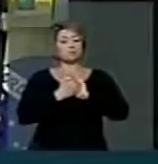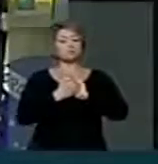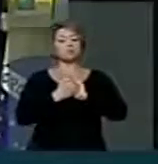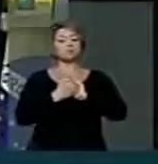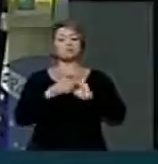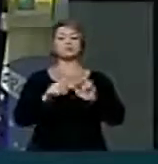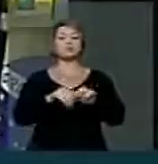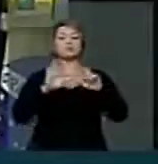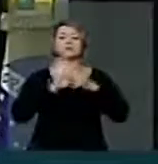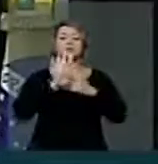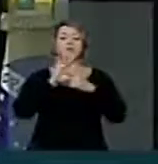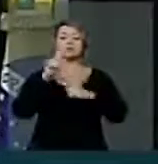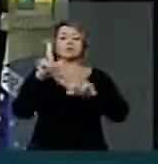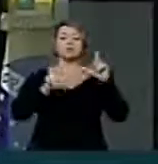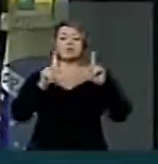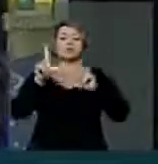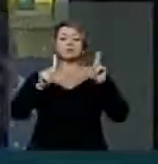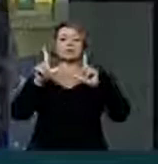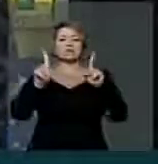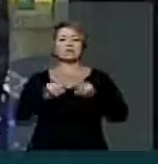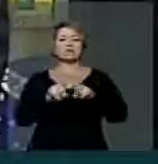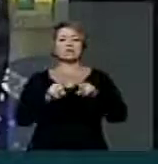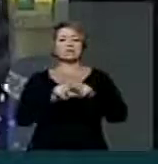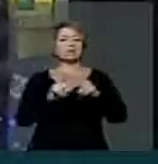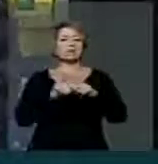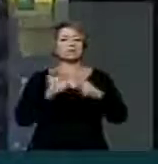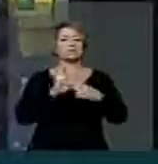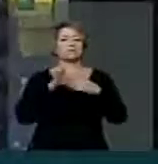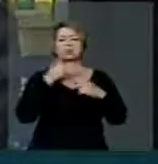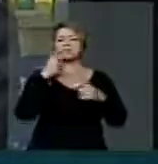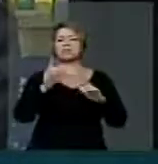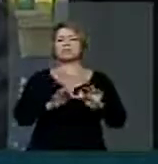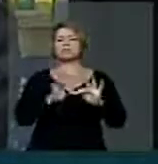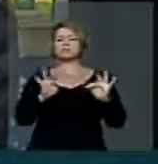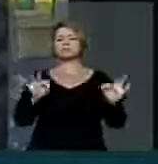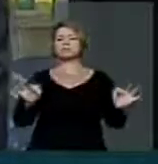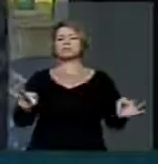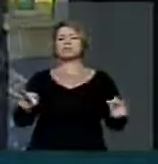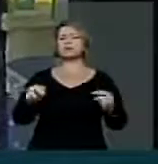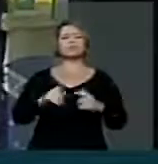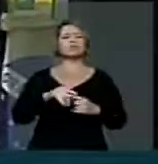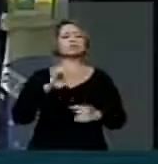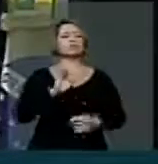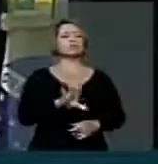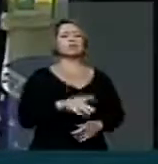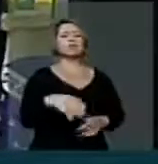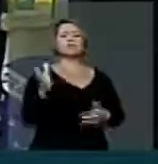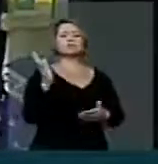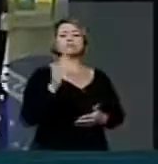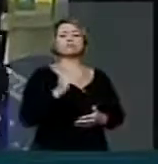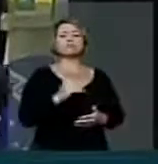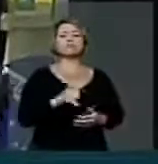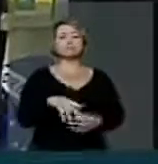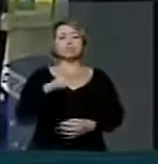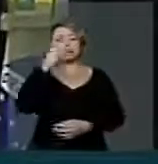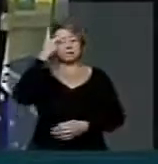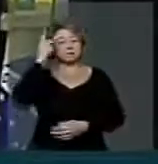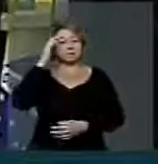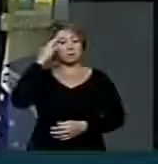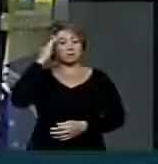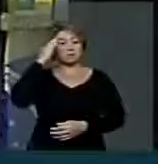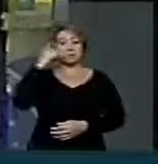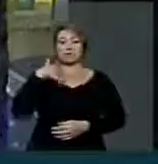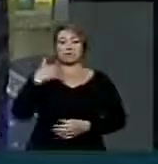mídia, tratado de uma maneira simplista, como se aqueles que entendem